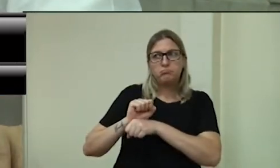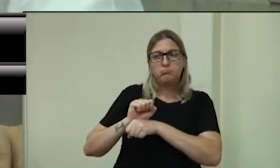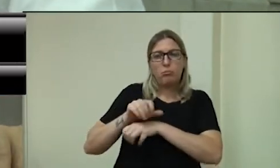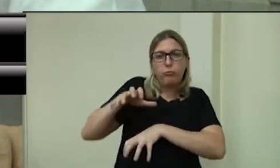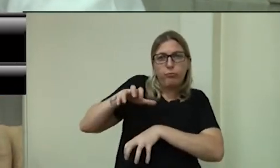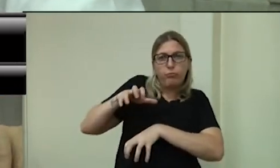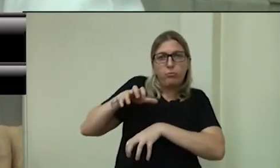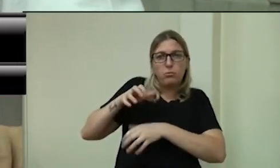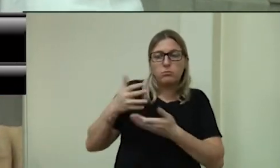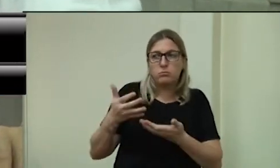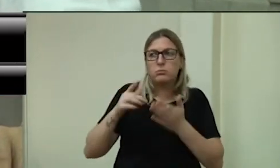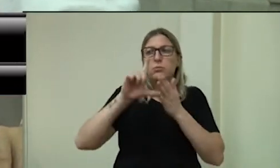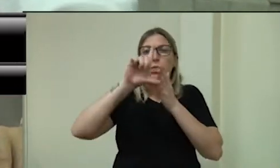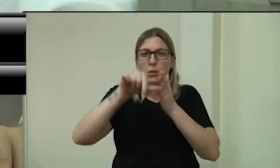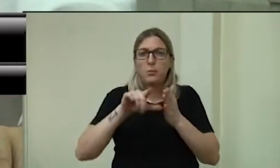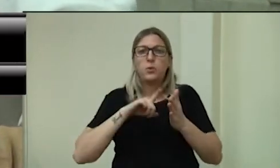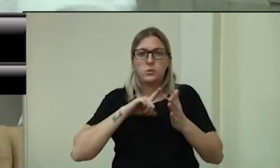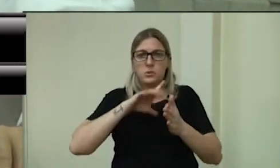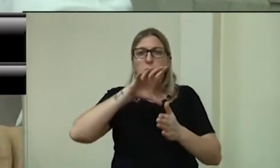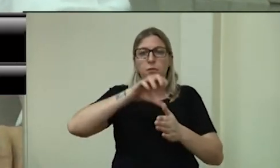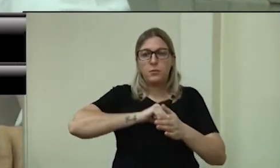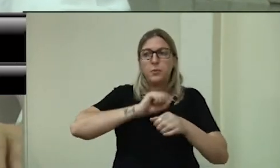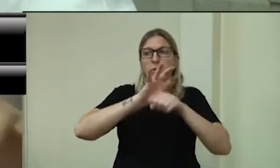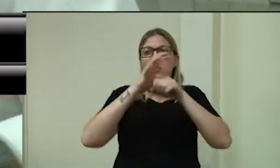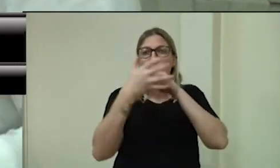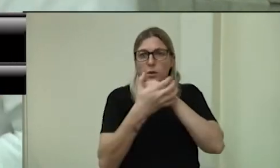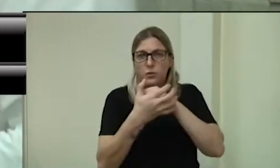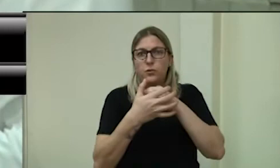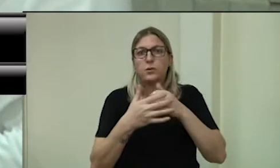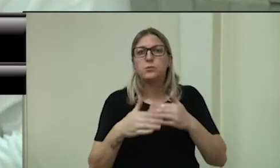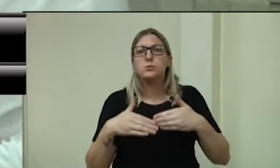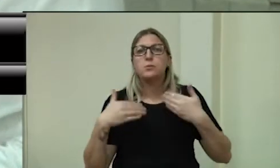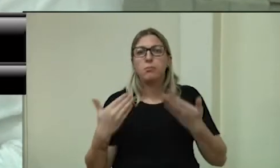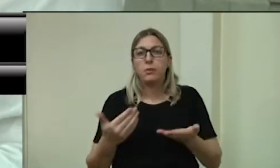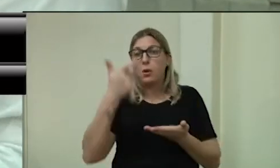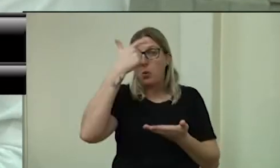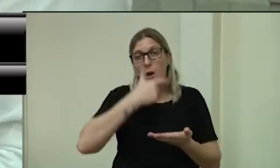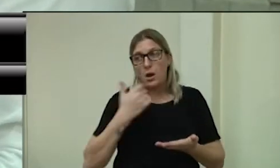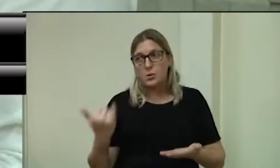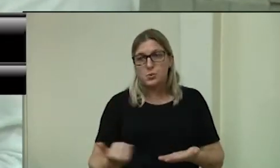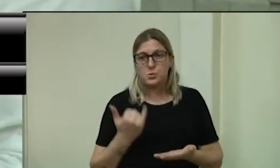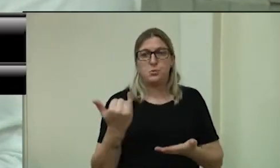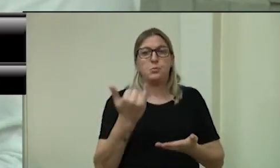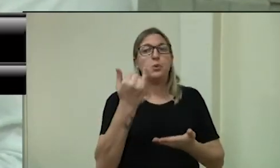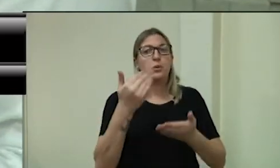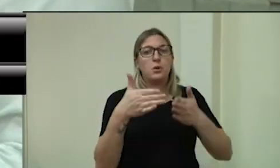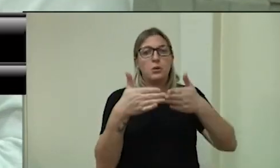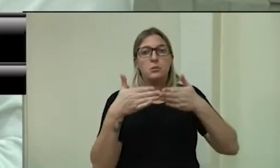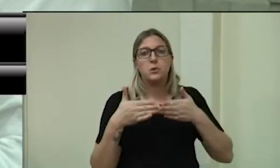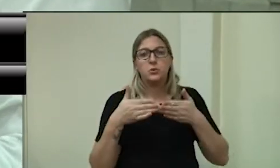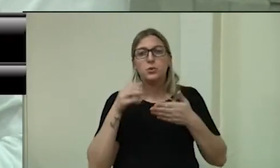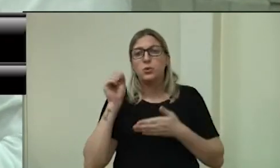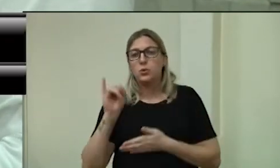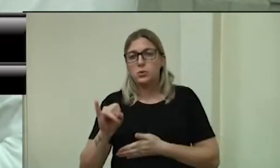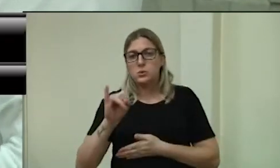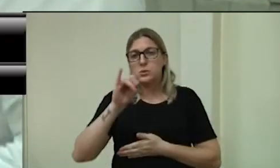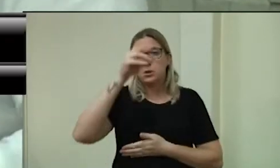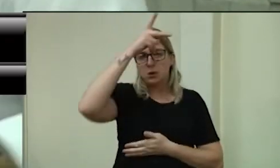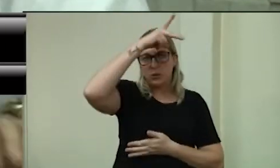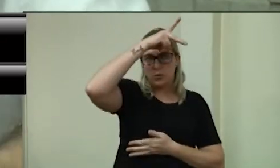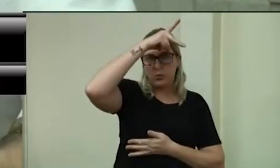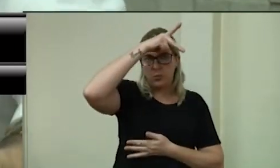depois que teve essa doença. Então, eu acho que vem em boa hora, esse meu pedido, e que, se o prefeito,